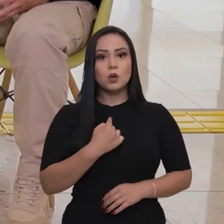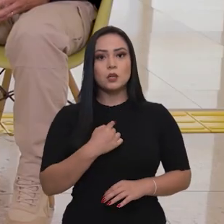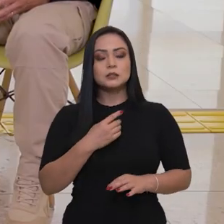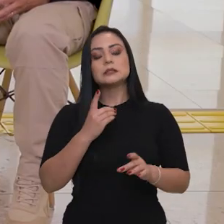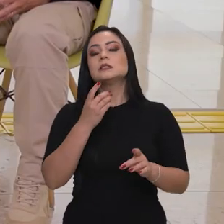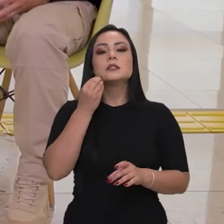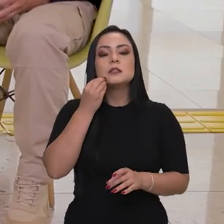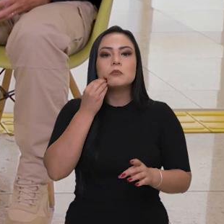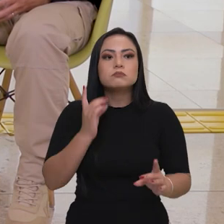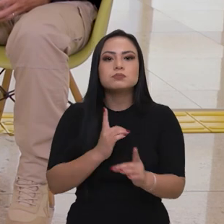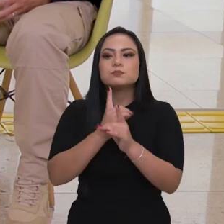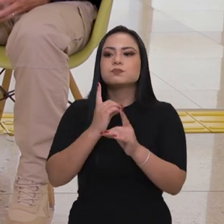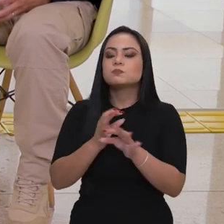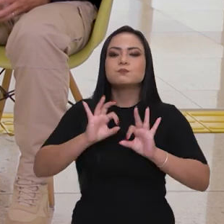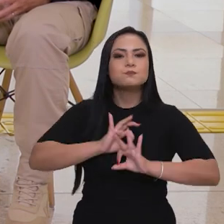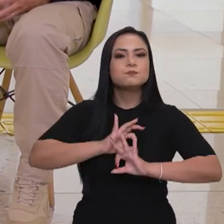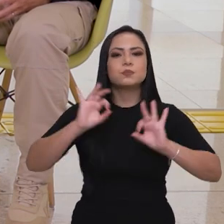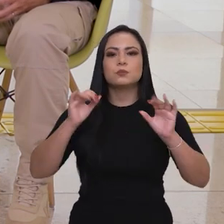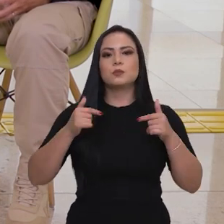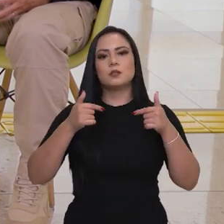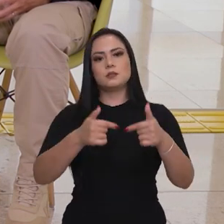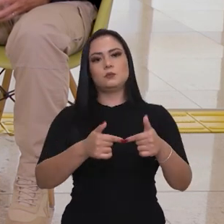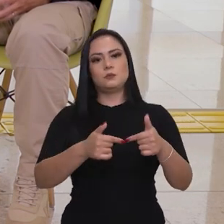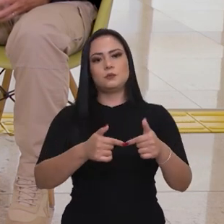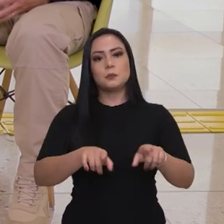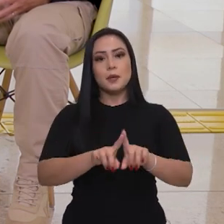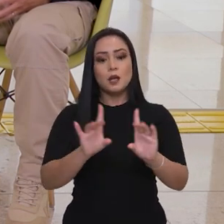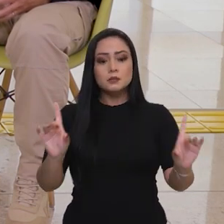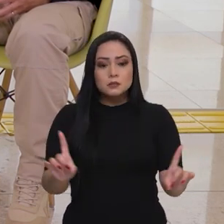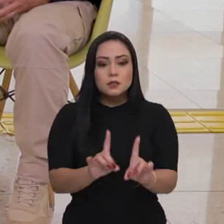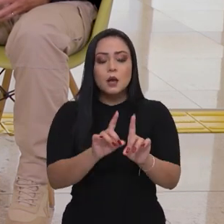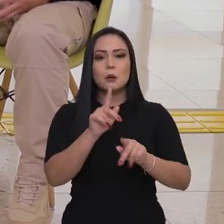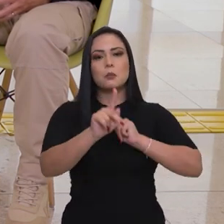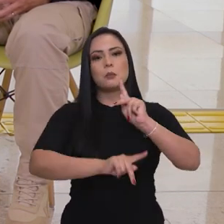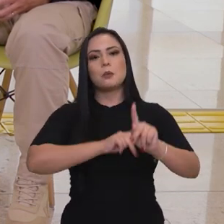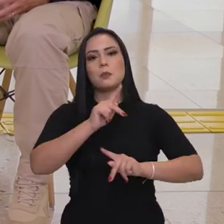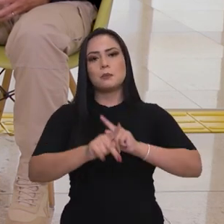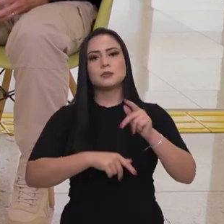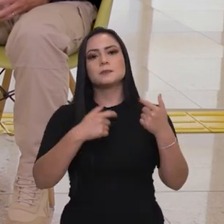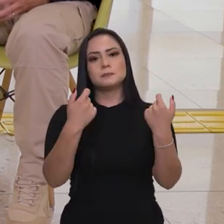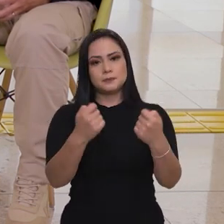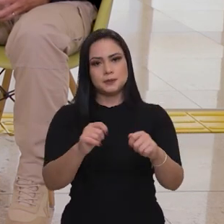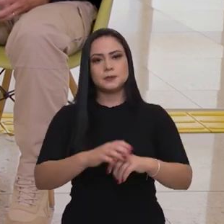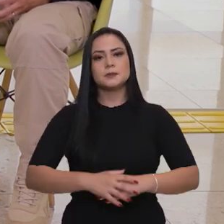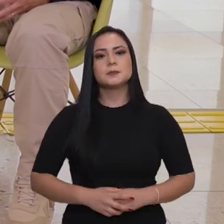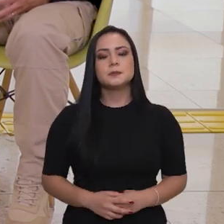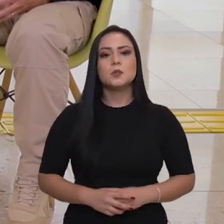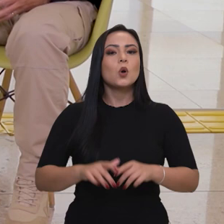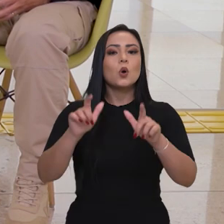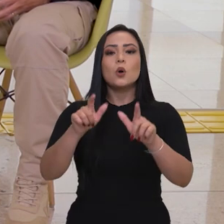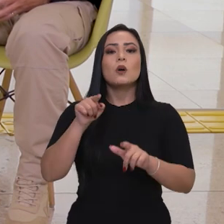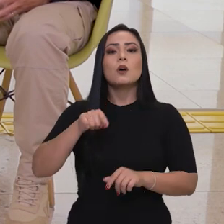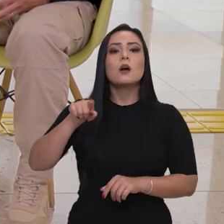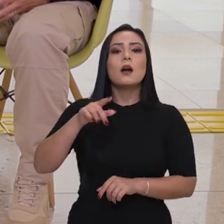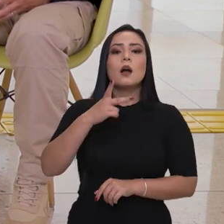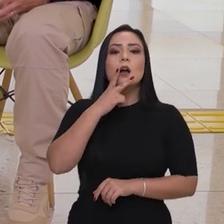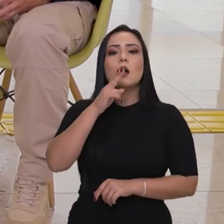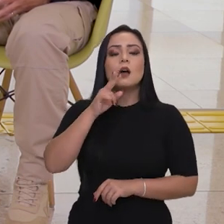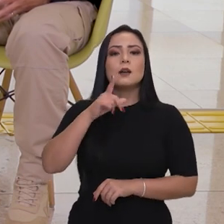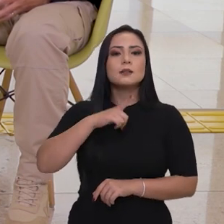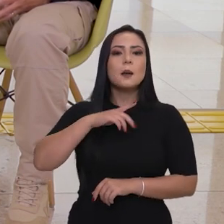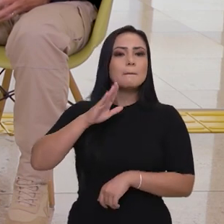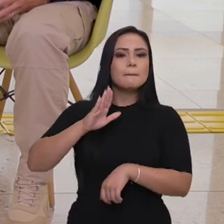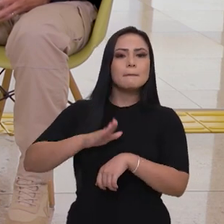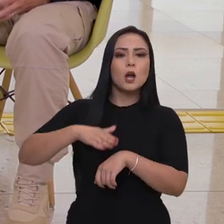Nós vamos buscar sempre a excelência na ação e atender a essa população mais carente. Onde o senhor acha que